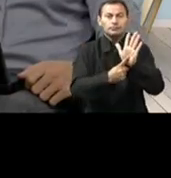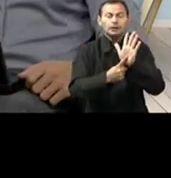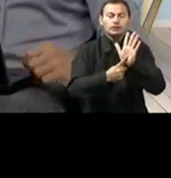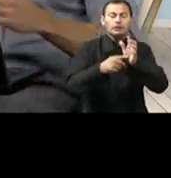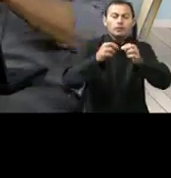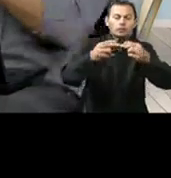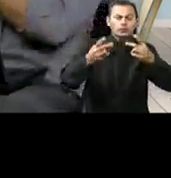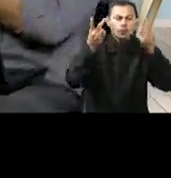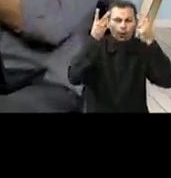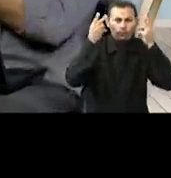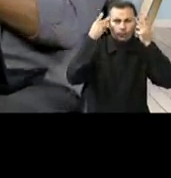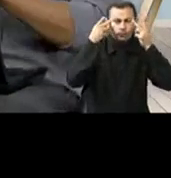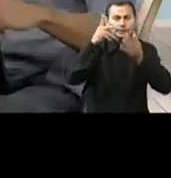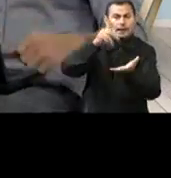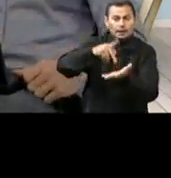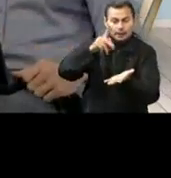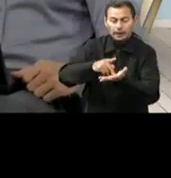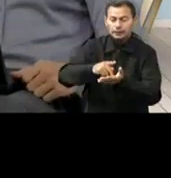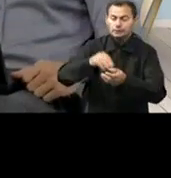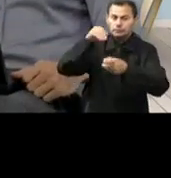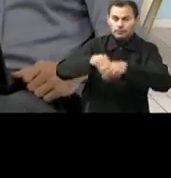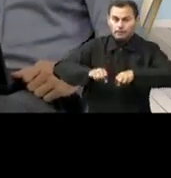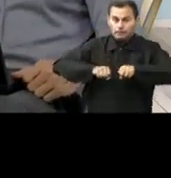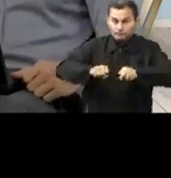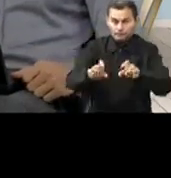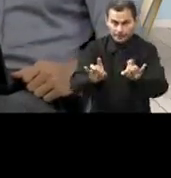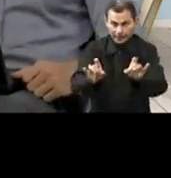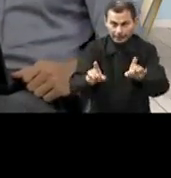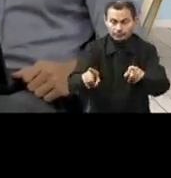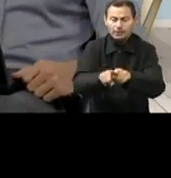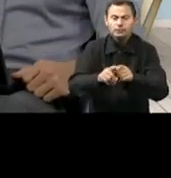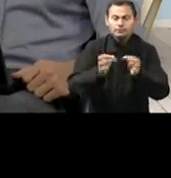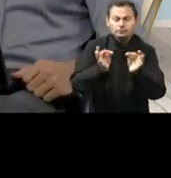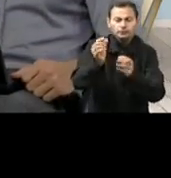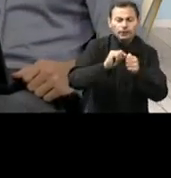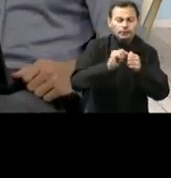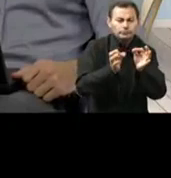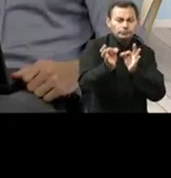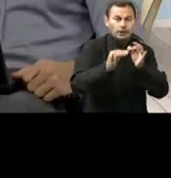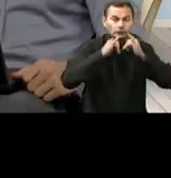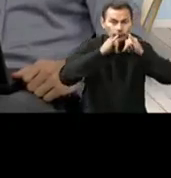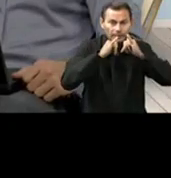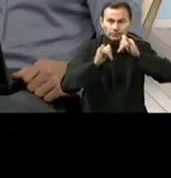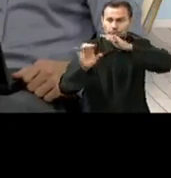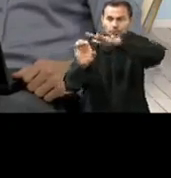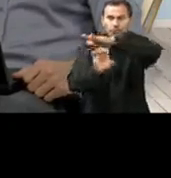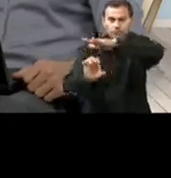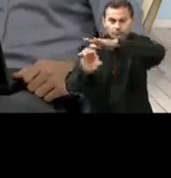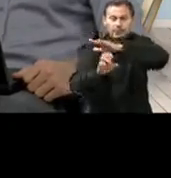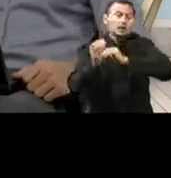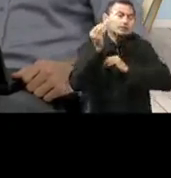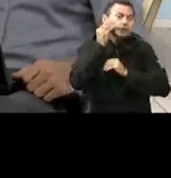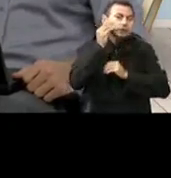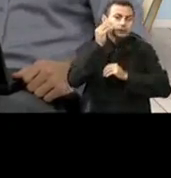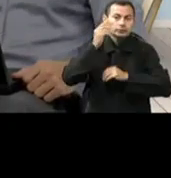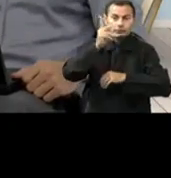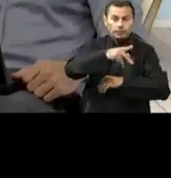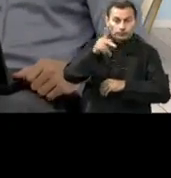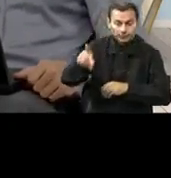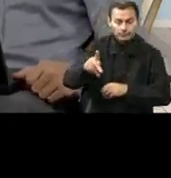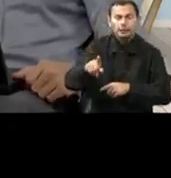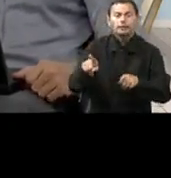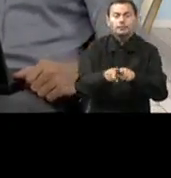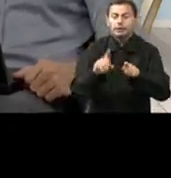situações comuns da realidade de mercado. Eles são elaborados a partir de informações de empresas, experiência dos professores